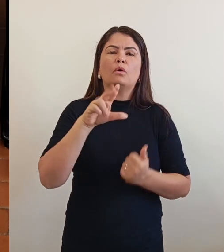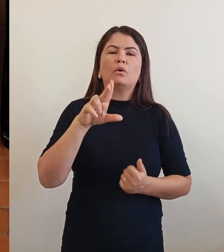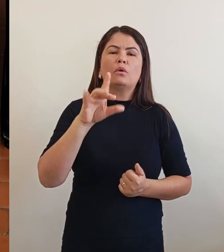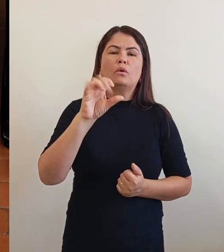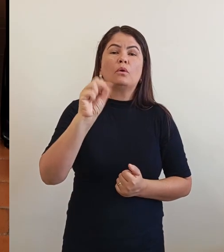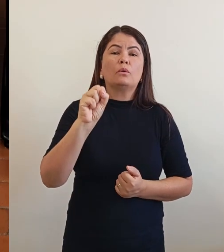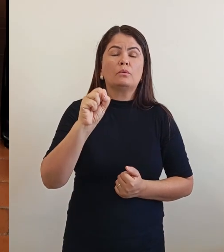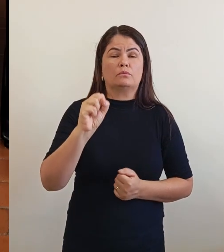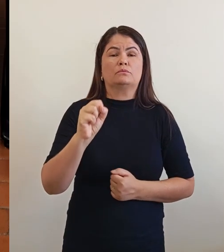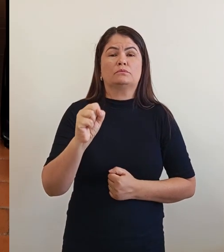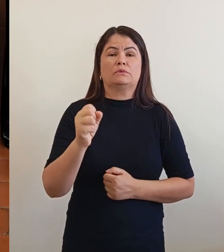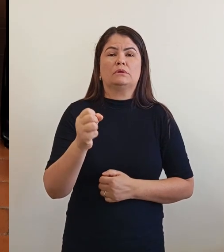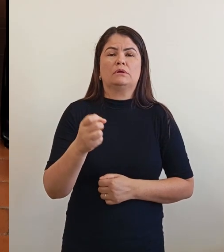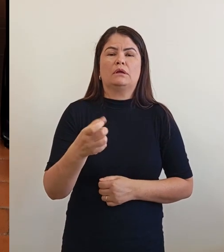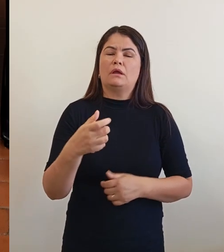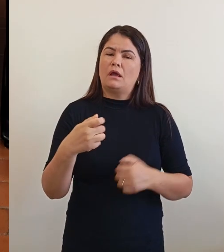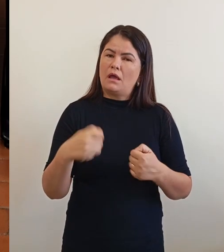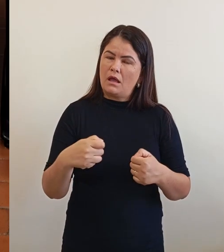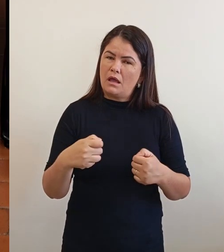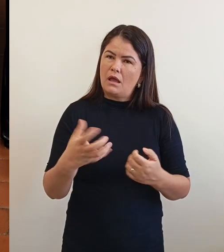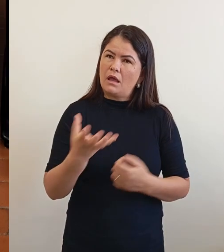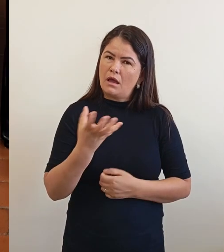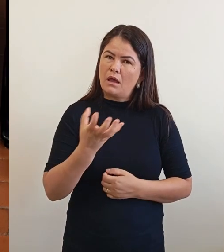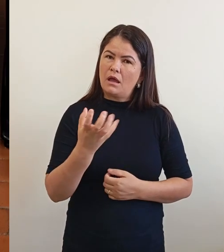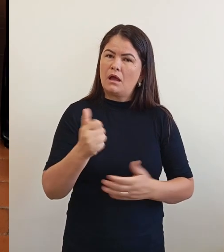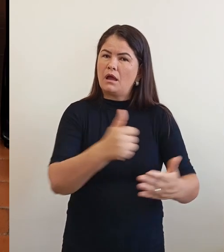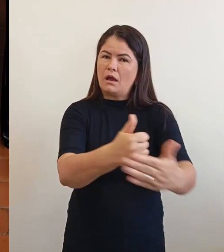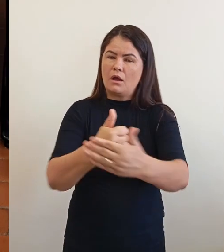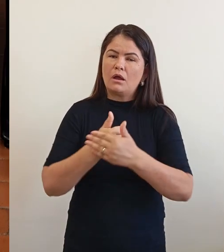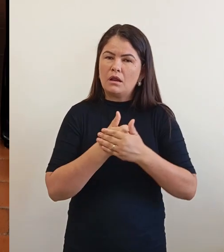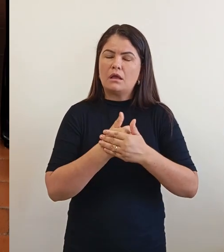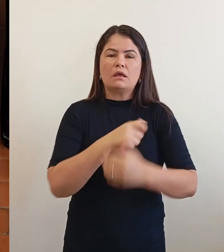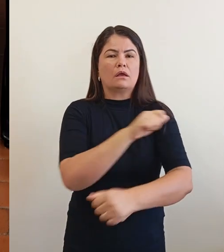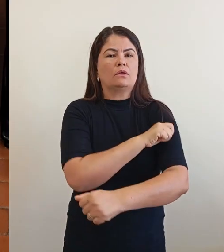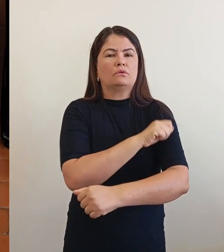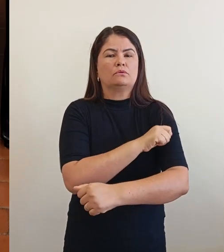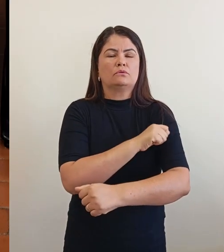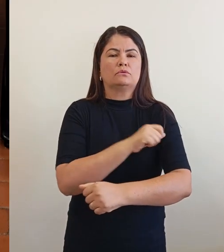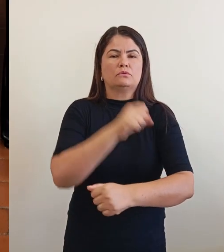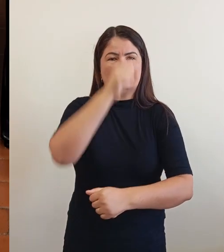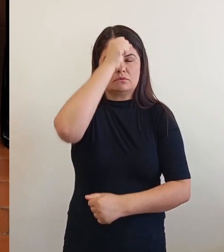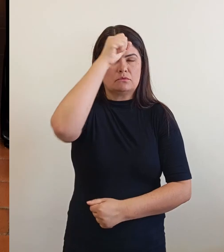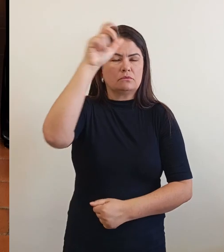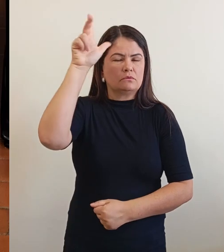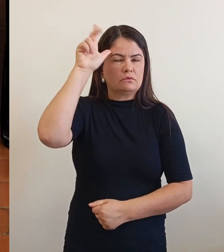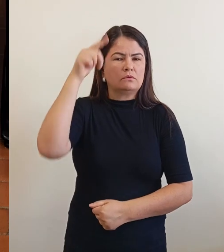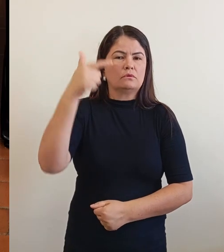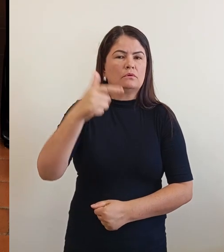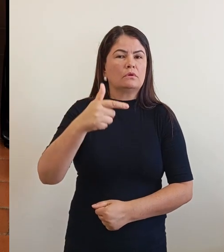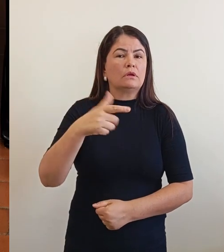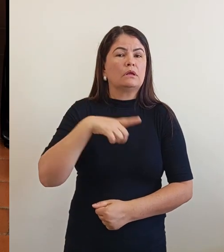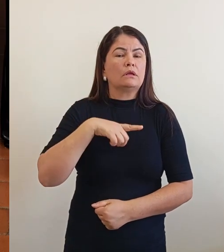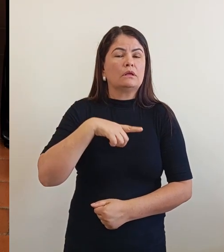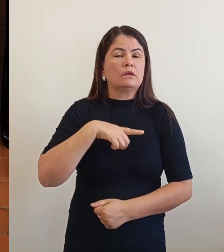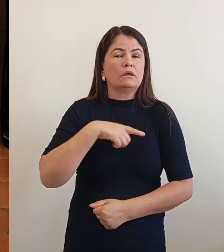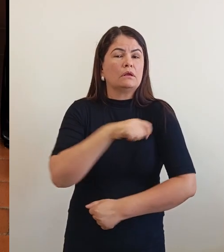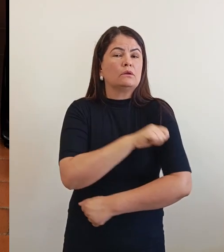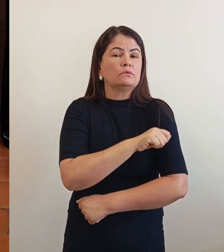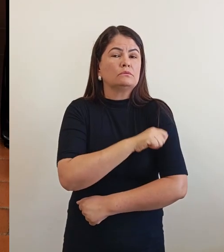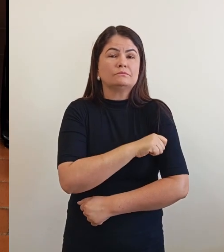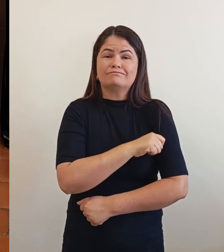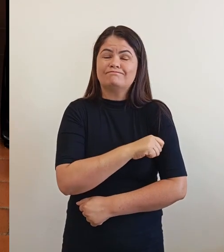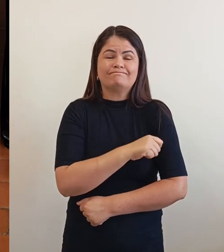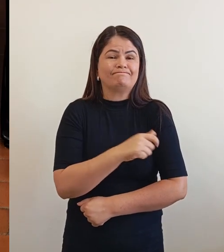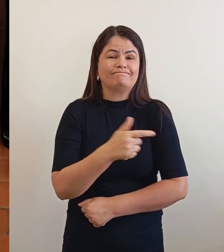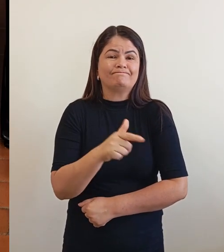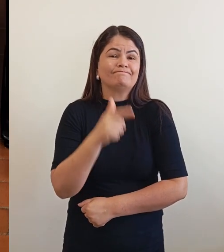no nosso município. Tem estudante que não tem condição de vir, por exemplo, da cidade